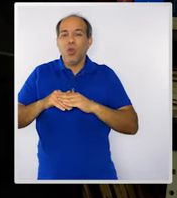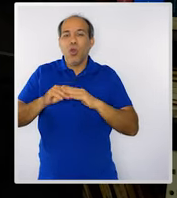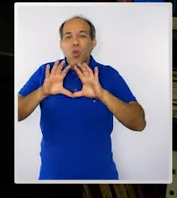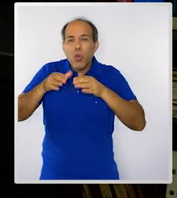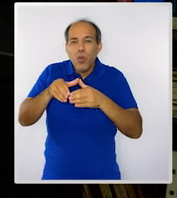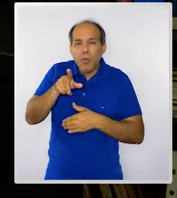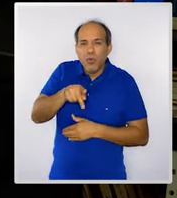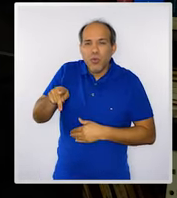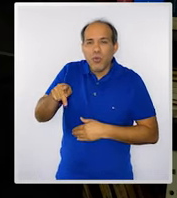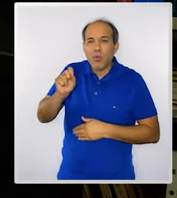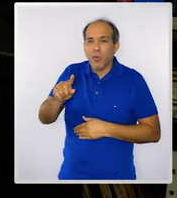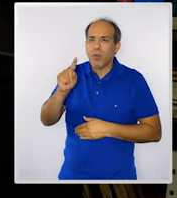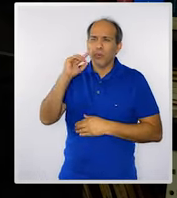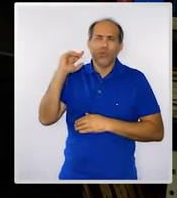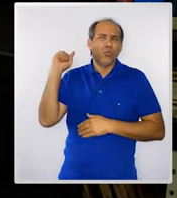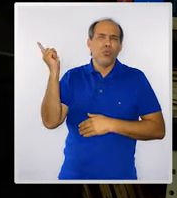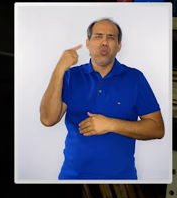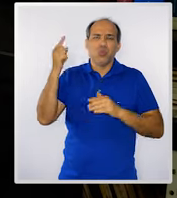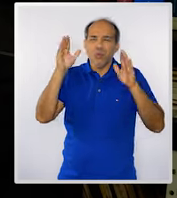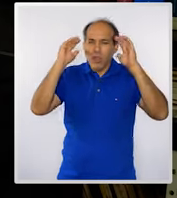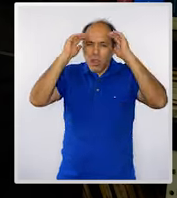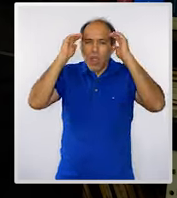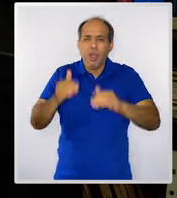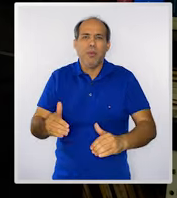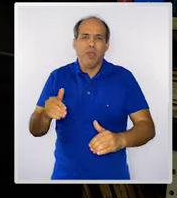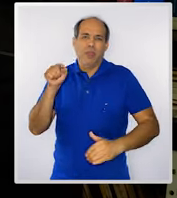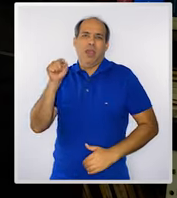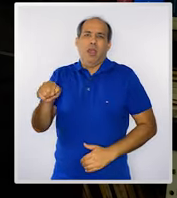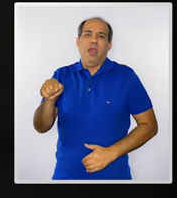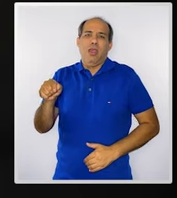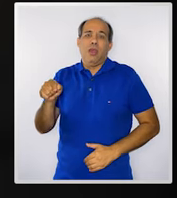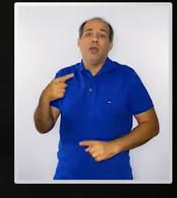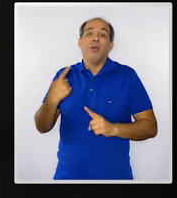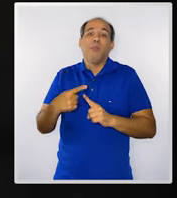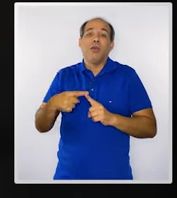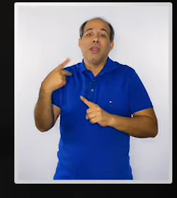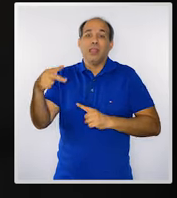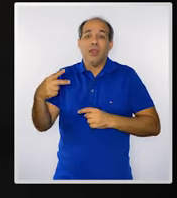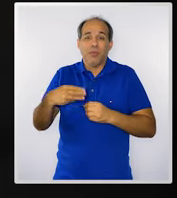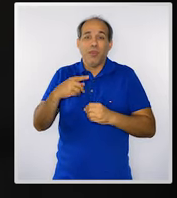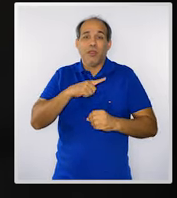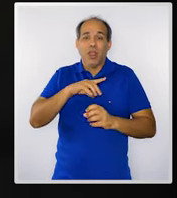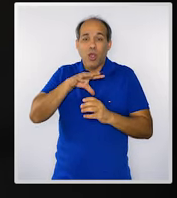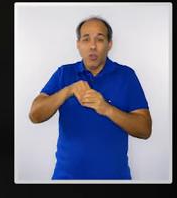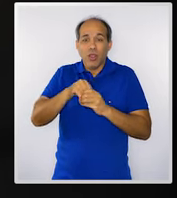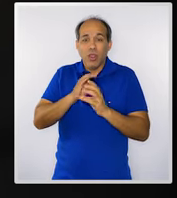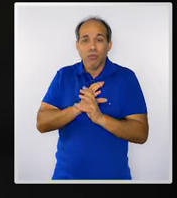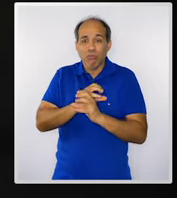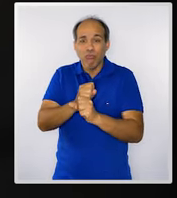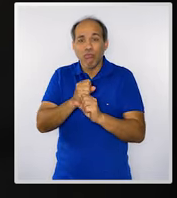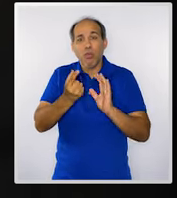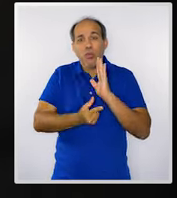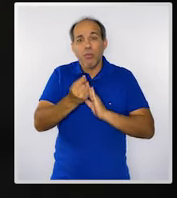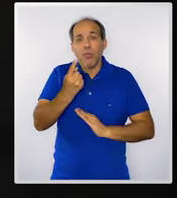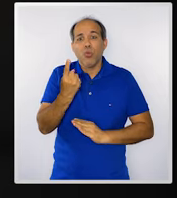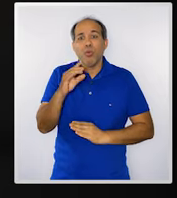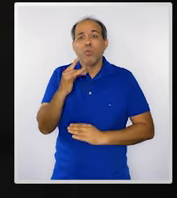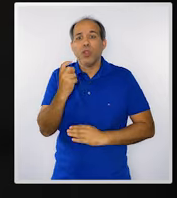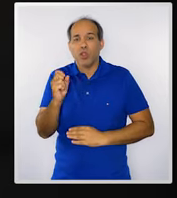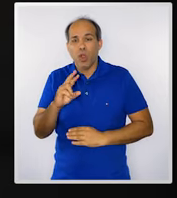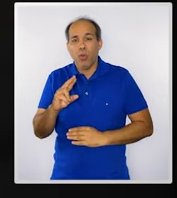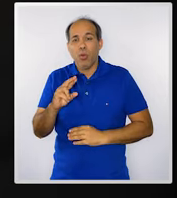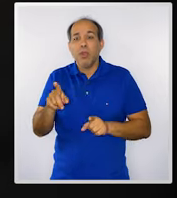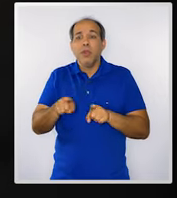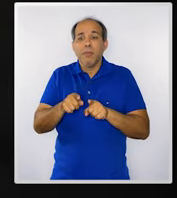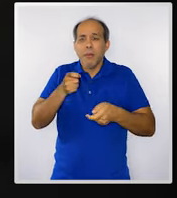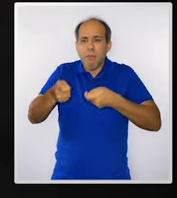de Sobral é respeitado no Brasil inteiro, um município que tem um bilhão de reais de orçamento e que inclusive garante